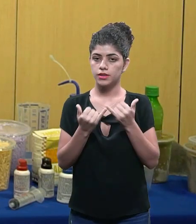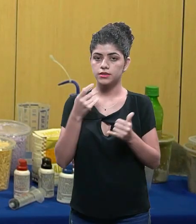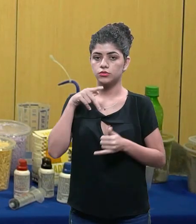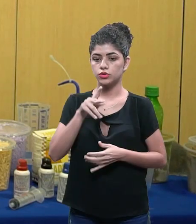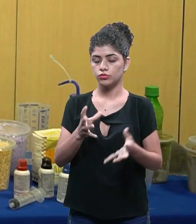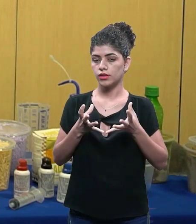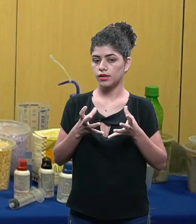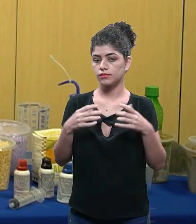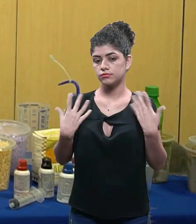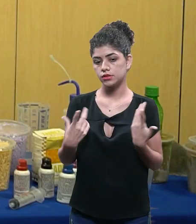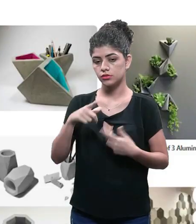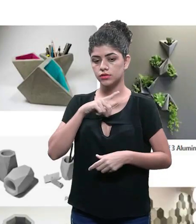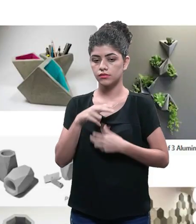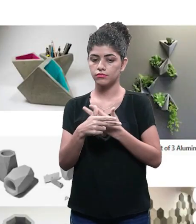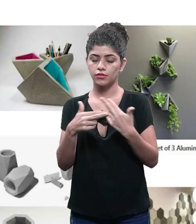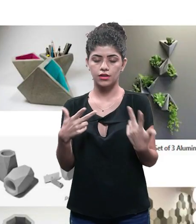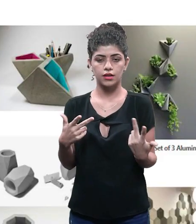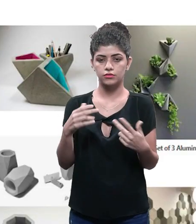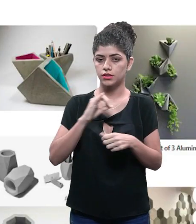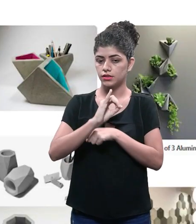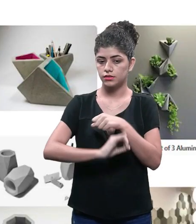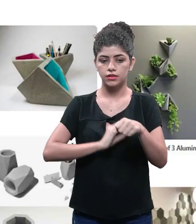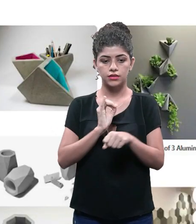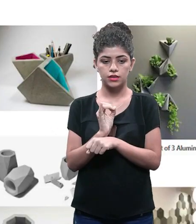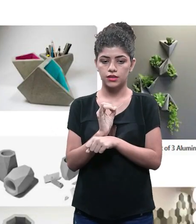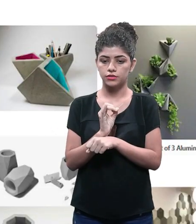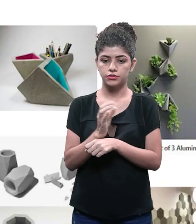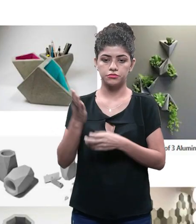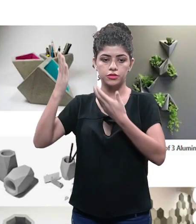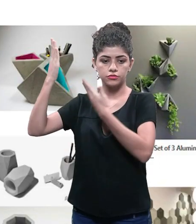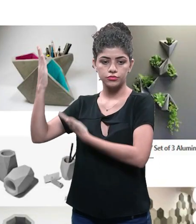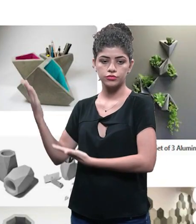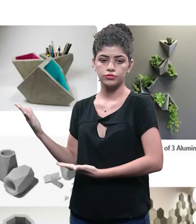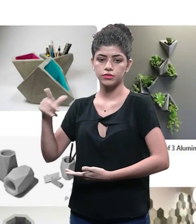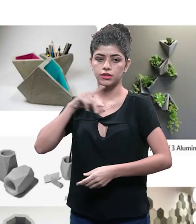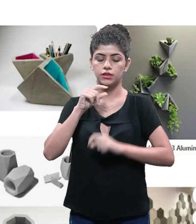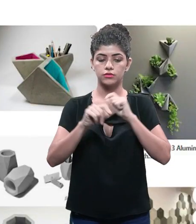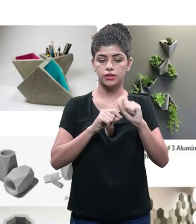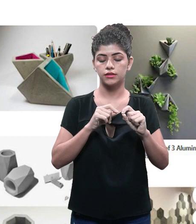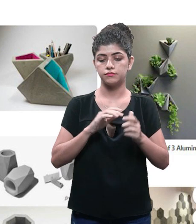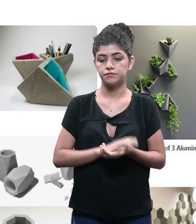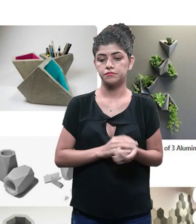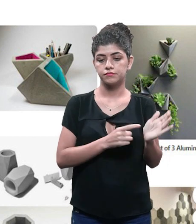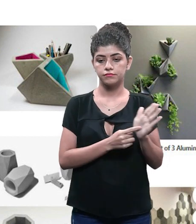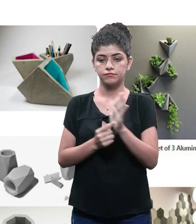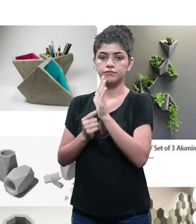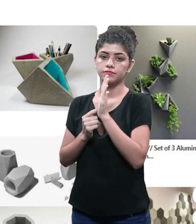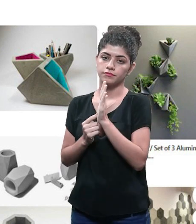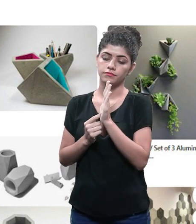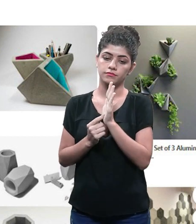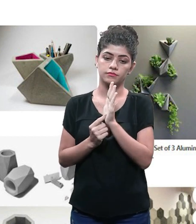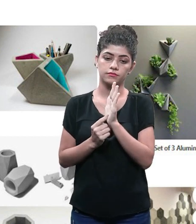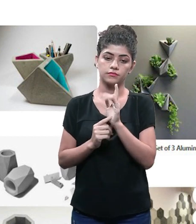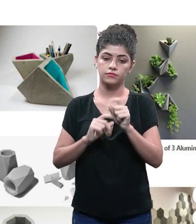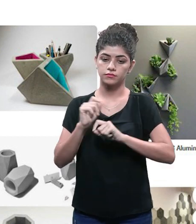realmente parecidos com o que tu quer entregar. Então, tem vários sites, entre eles, essa tela é do Pinterest, ela acaba te entregando,